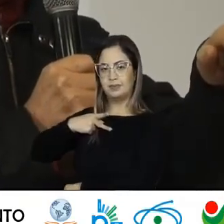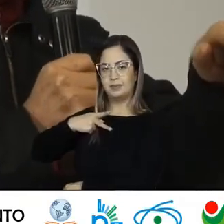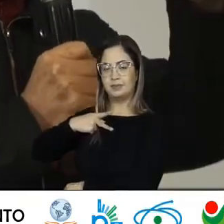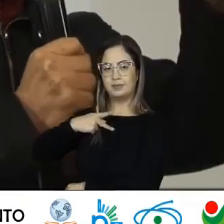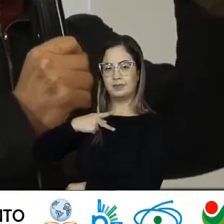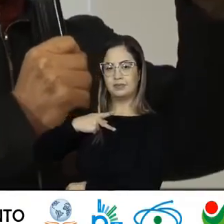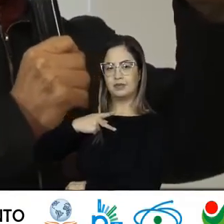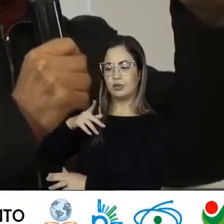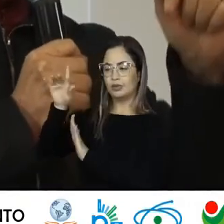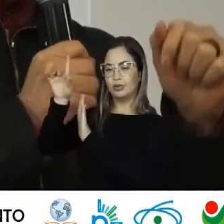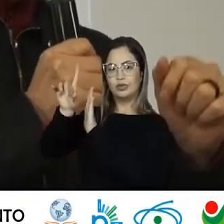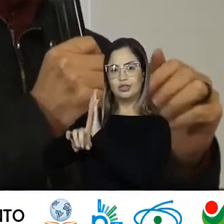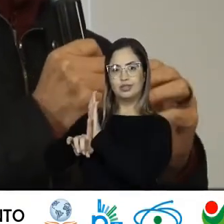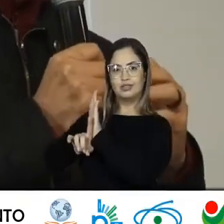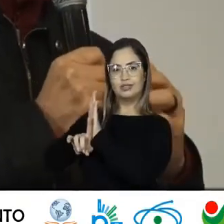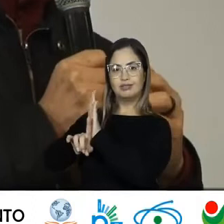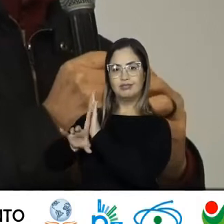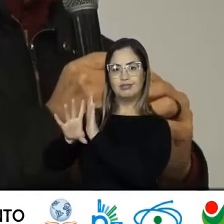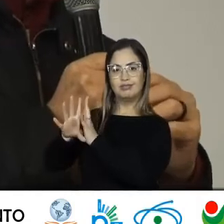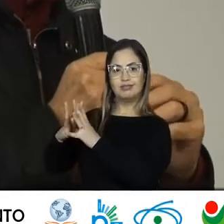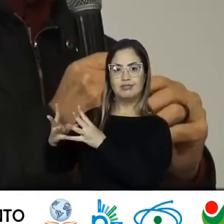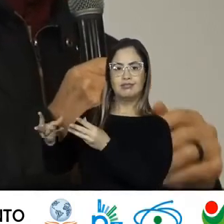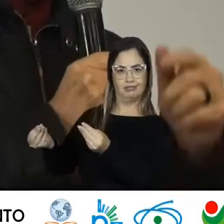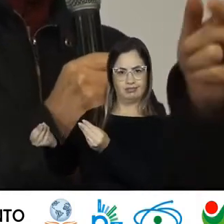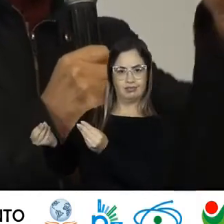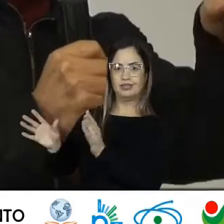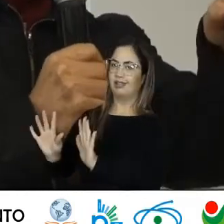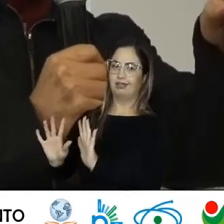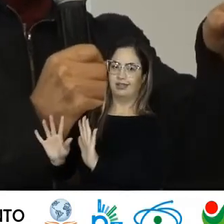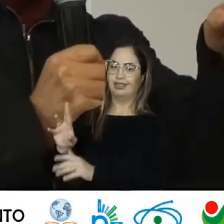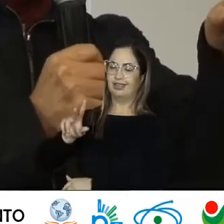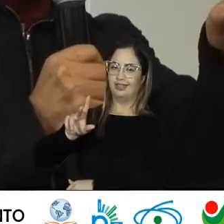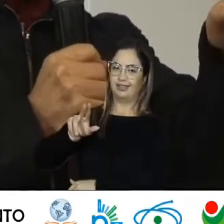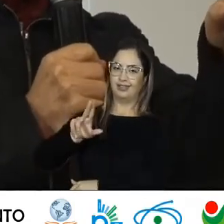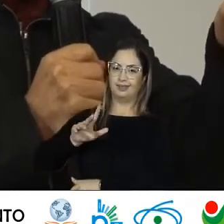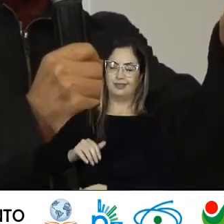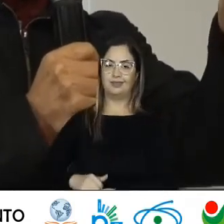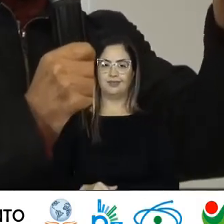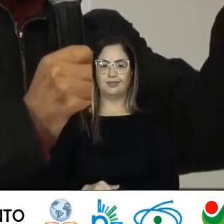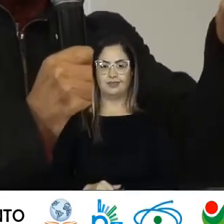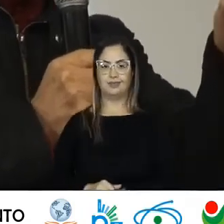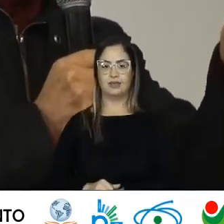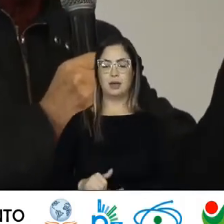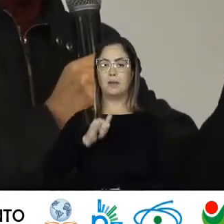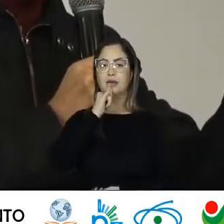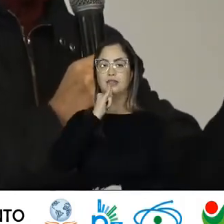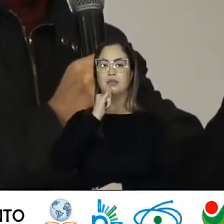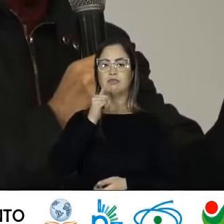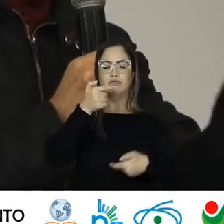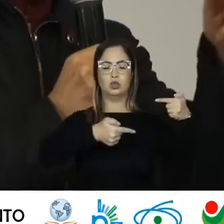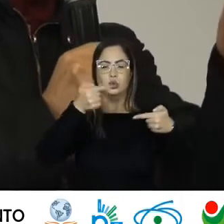Esses direitos Não são permitidos E aí tem Implicações Culturais